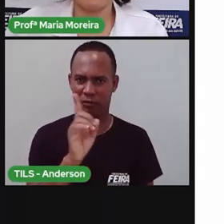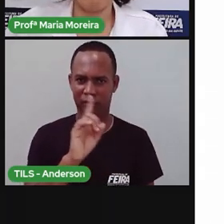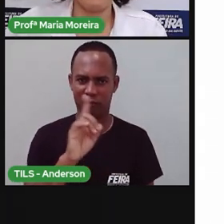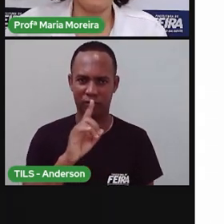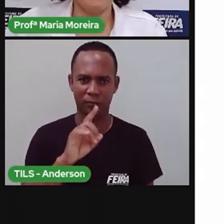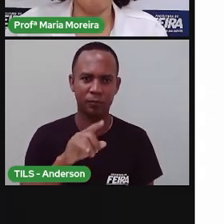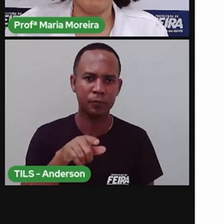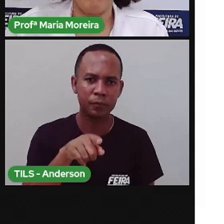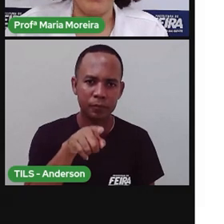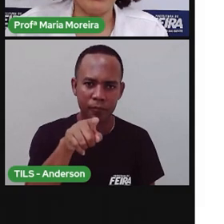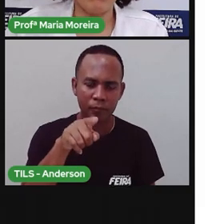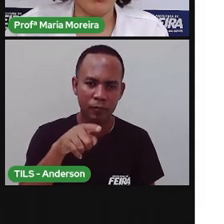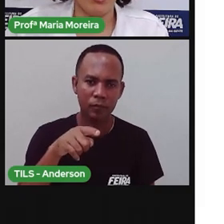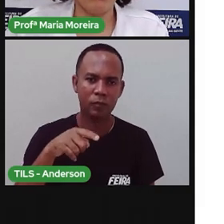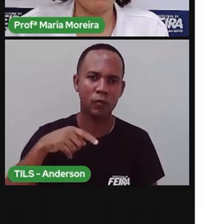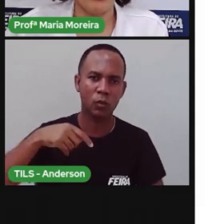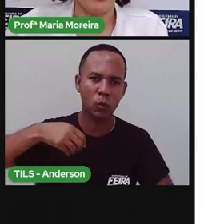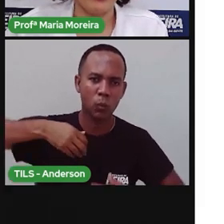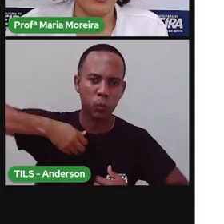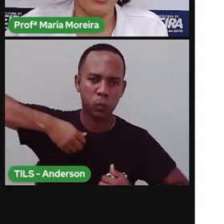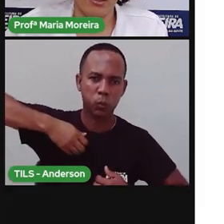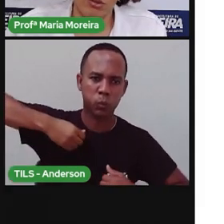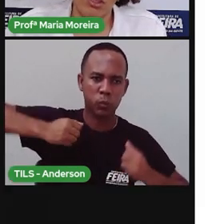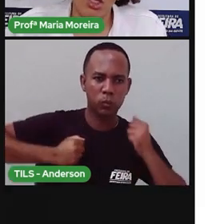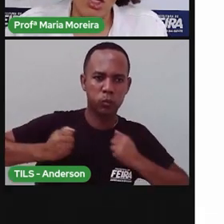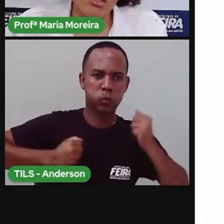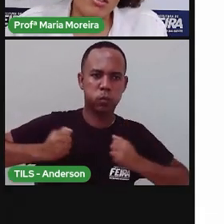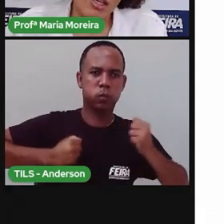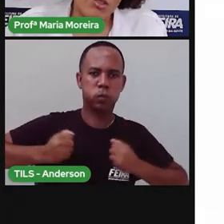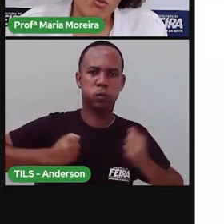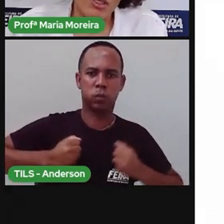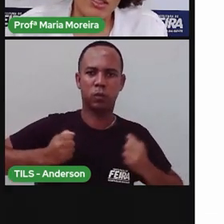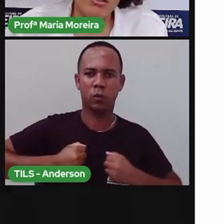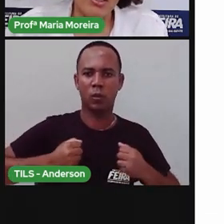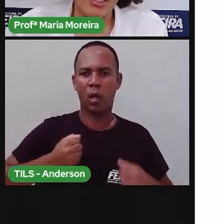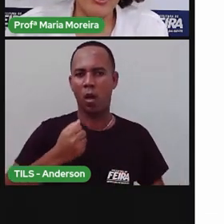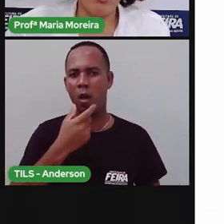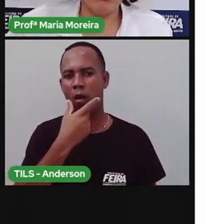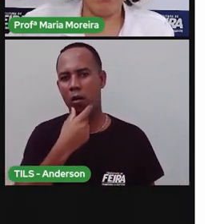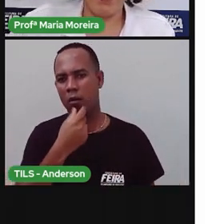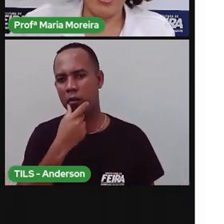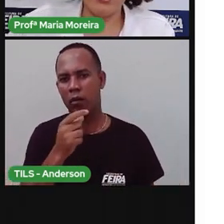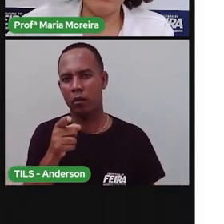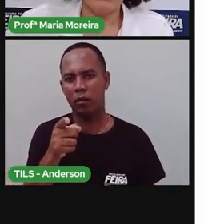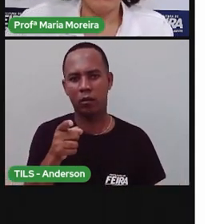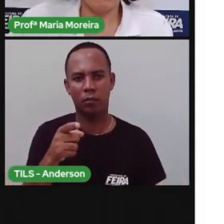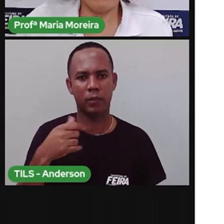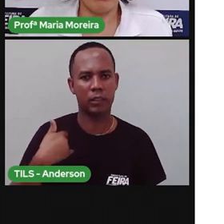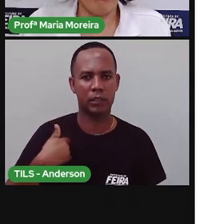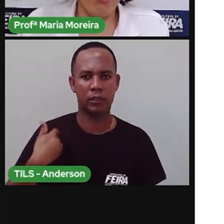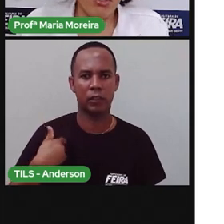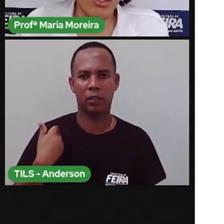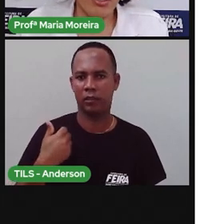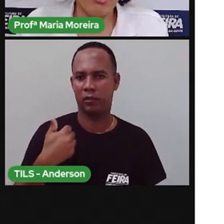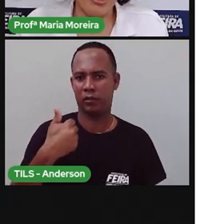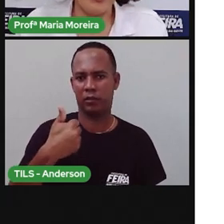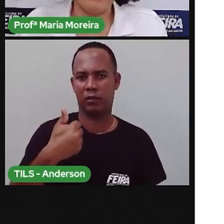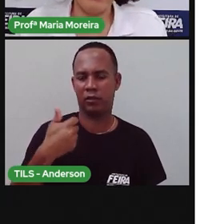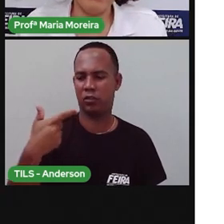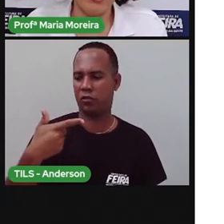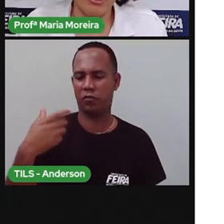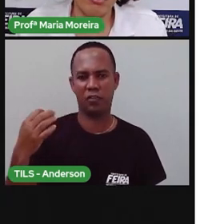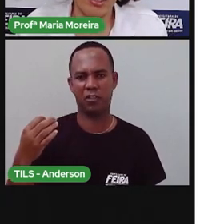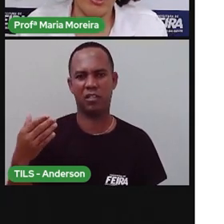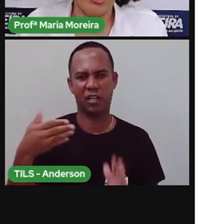gorilas geralmente não ultrapassam o quê? Os 40 anos. E os seres humanos, né? Não ultrapassam os 120 anos.